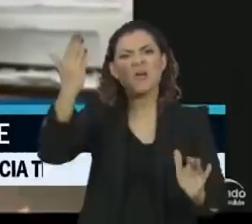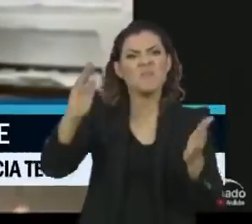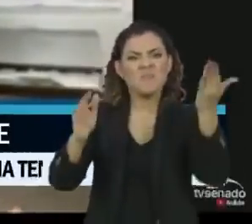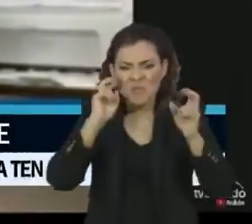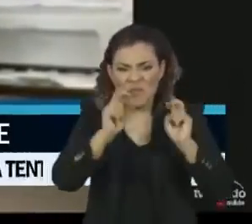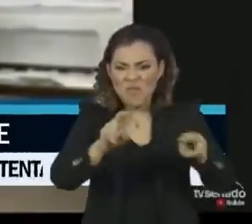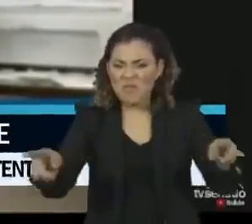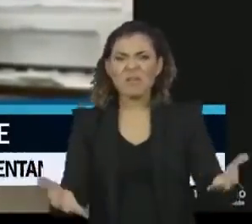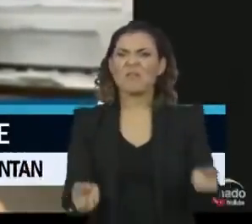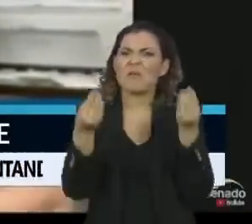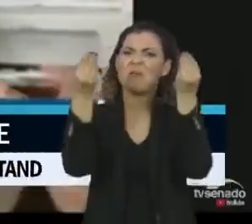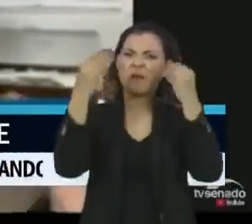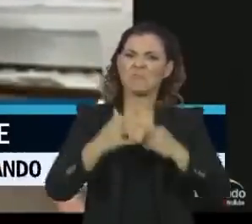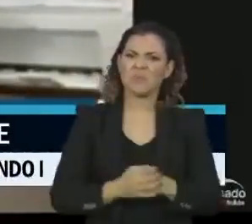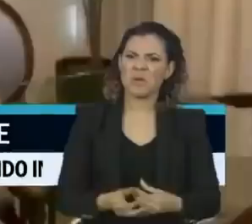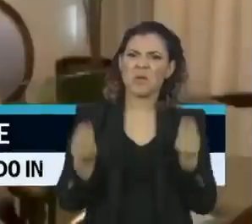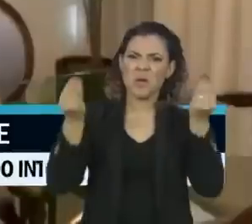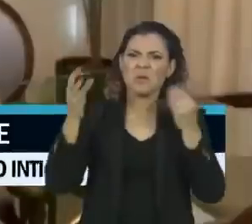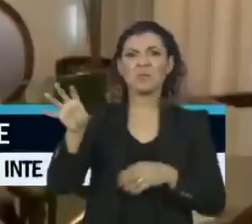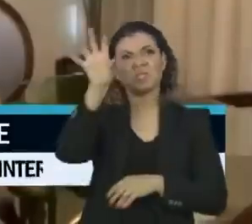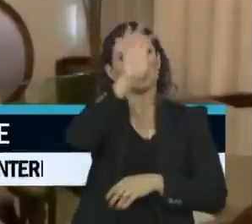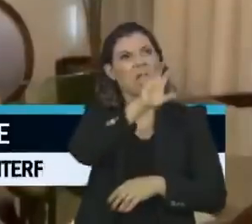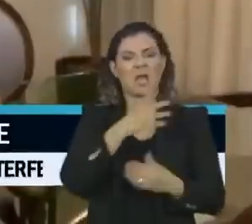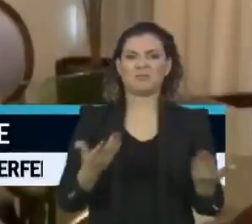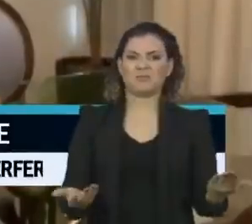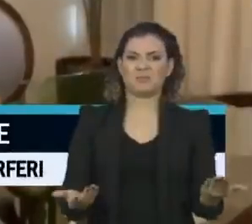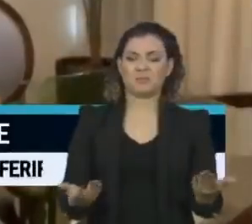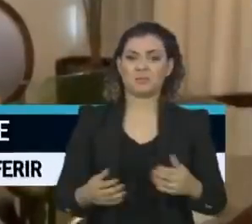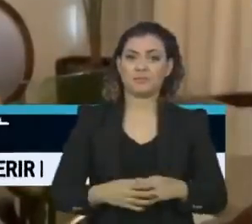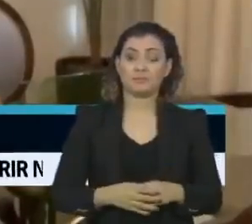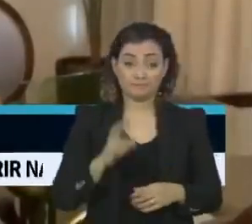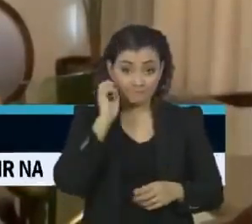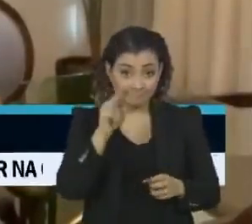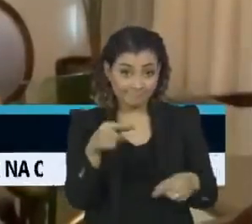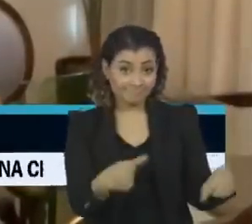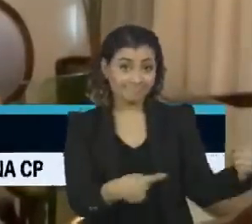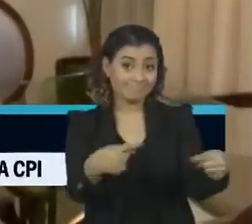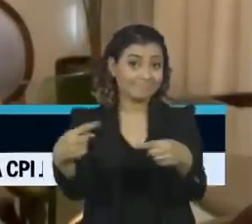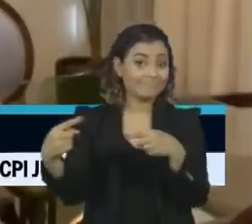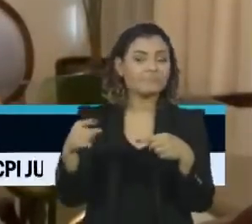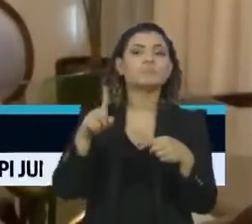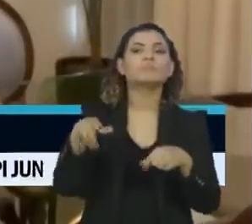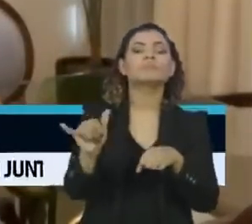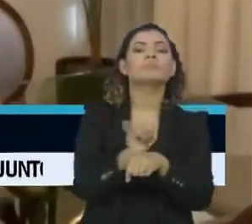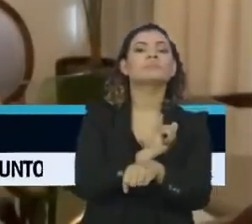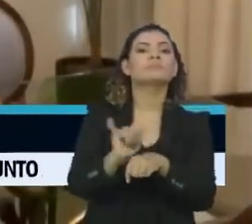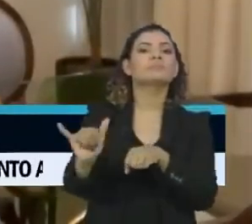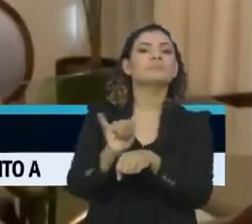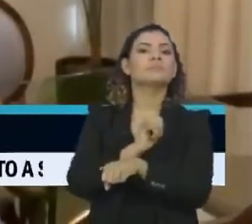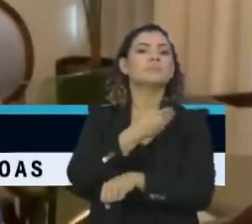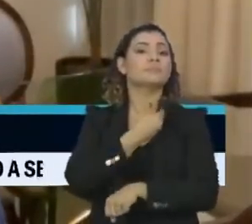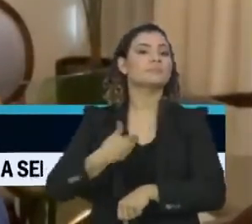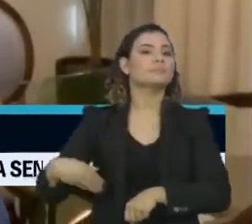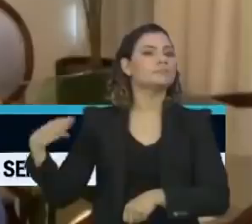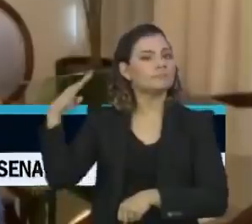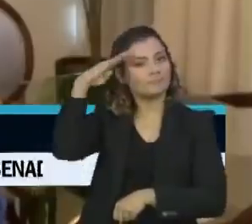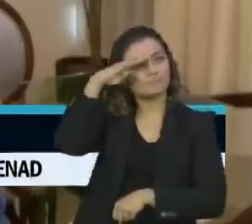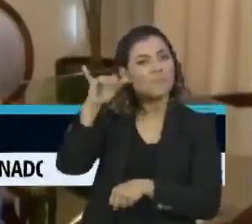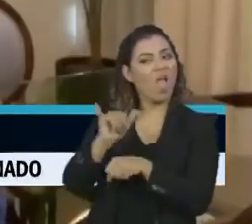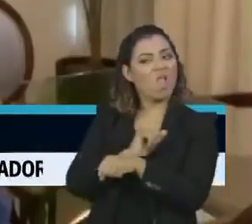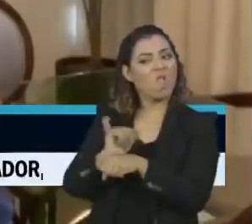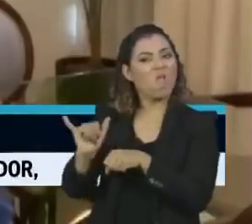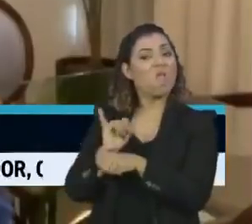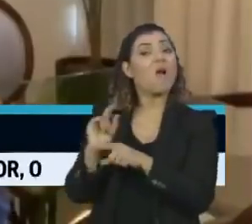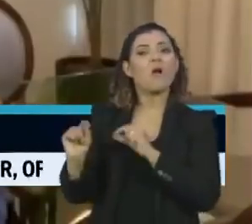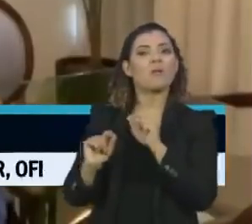tudo em cima de estados. O que vimos nesta polêmica é uma estratégia do governo Bolsonaro em